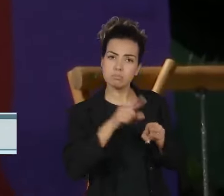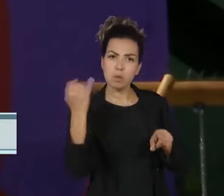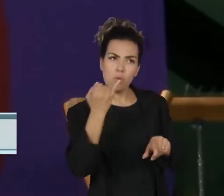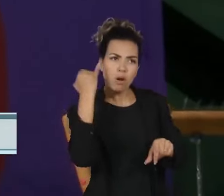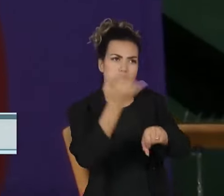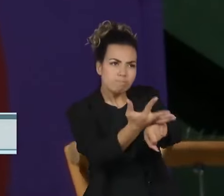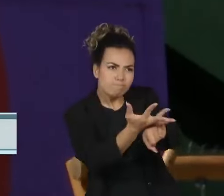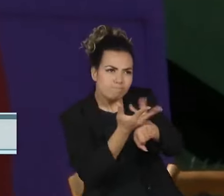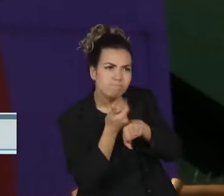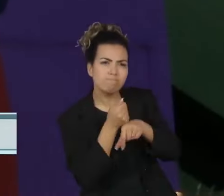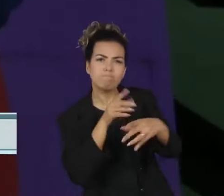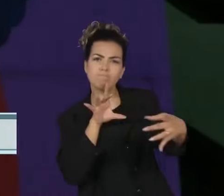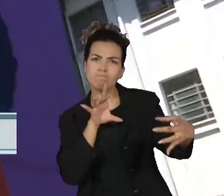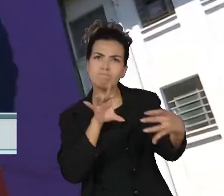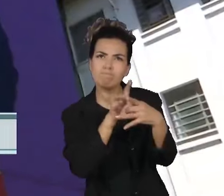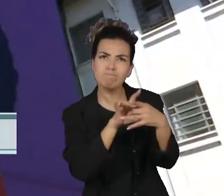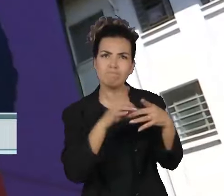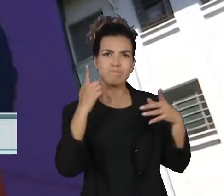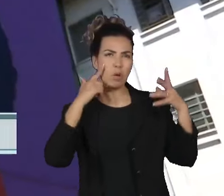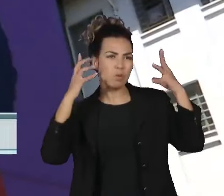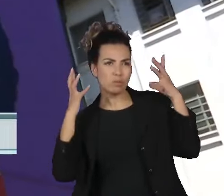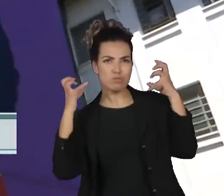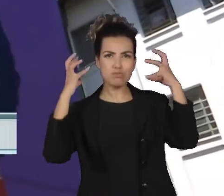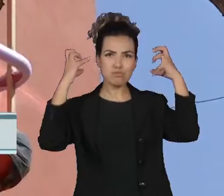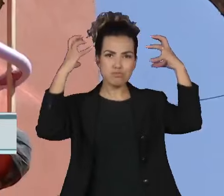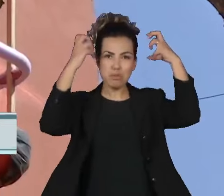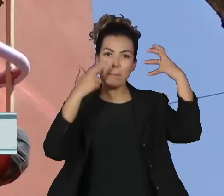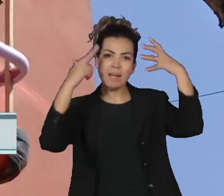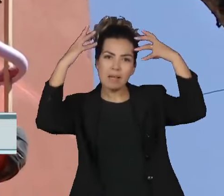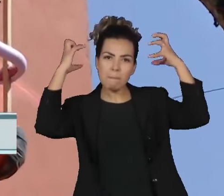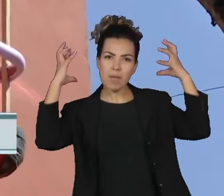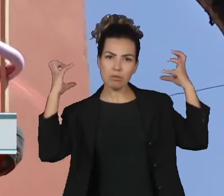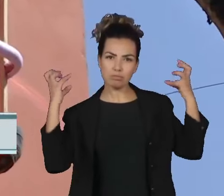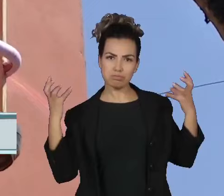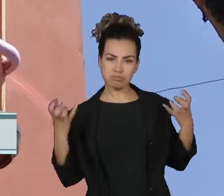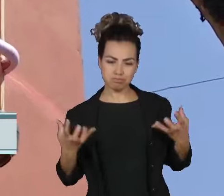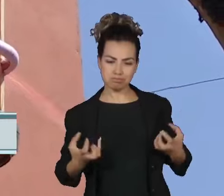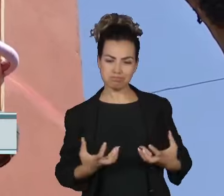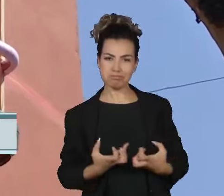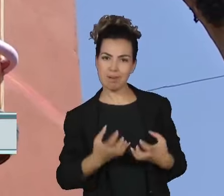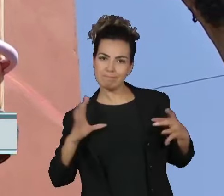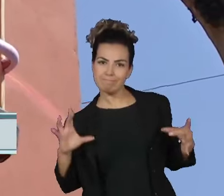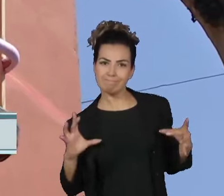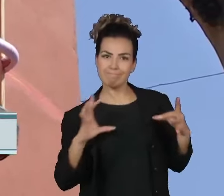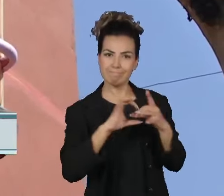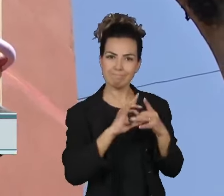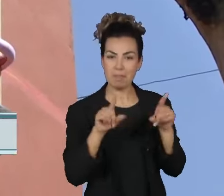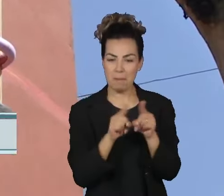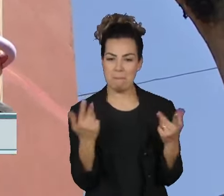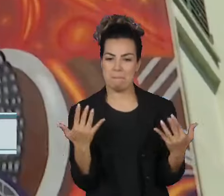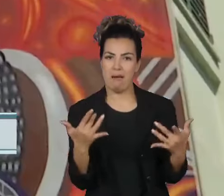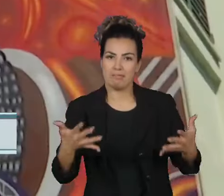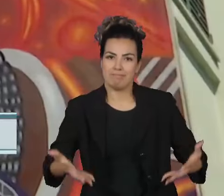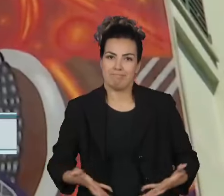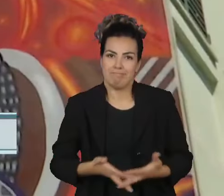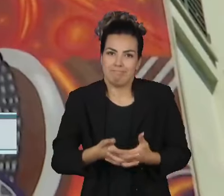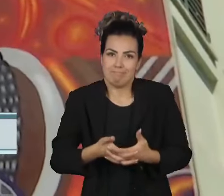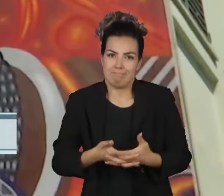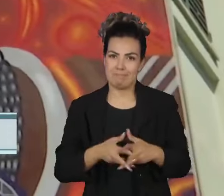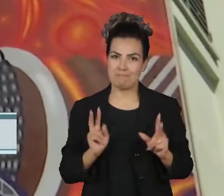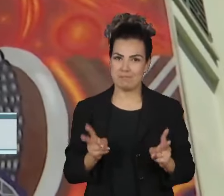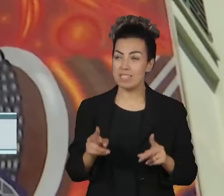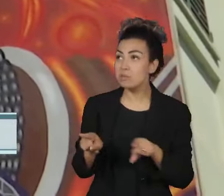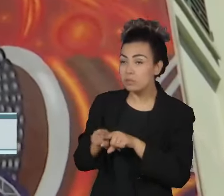aqui a ligação pelos cabelos e pelas mãos. Já a Mina viajou quase 3 mil quilômetros para retratar uma